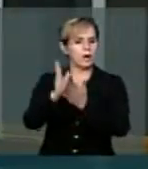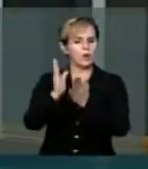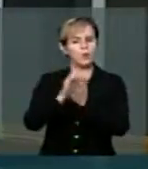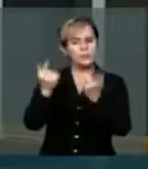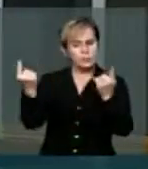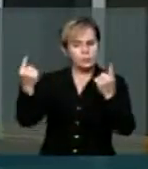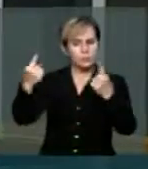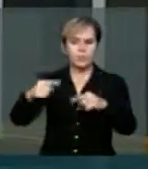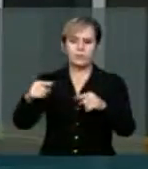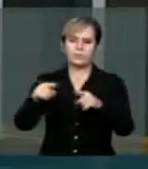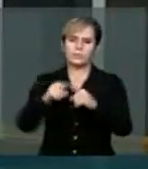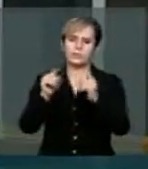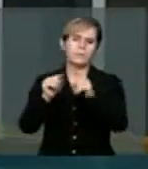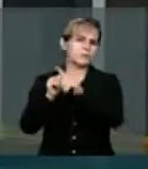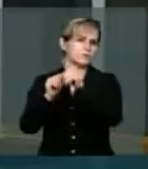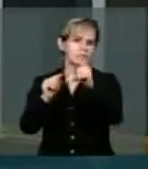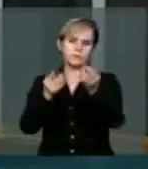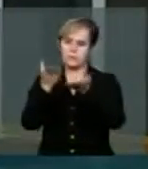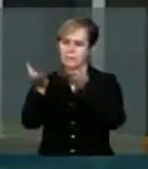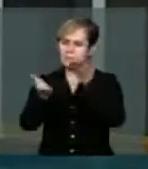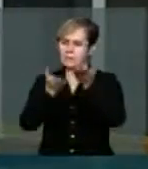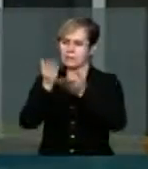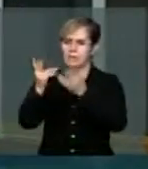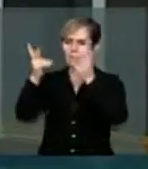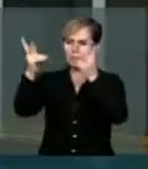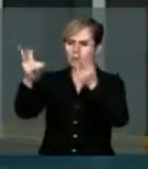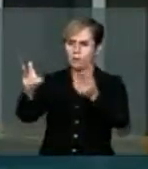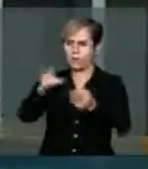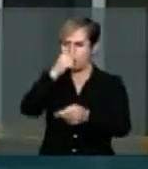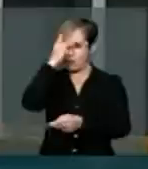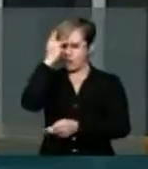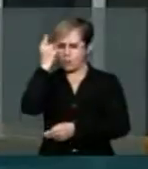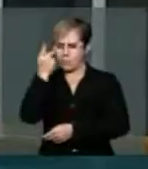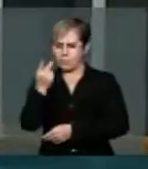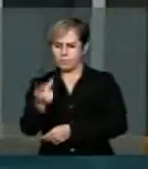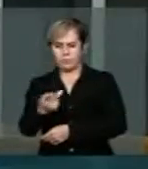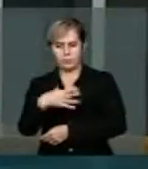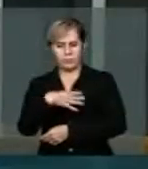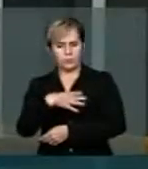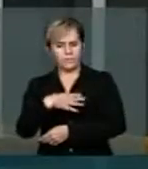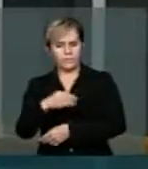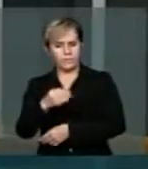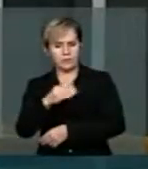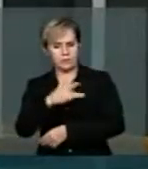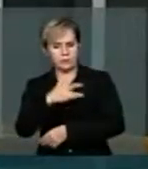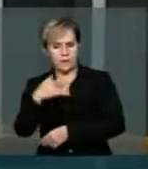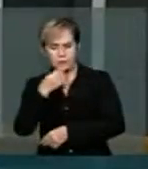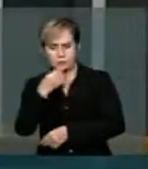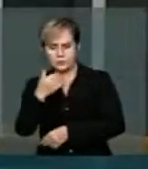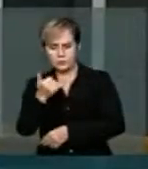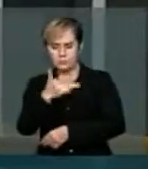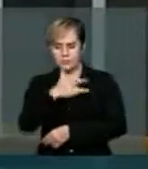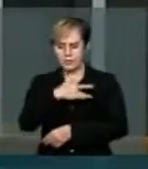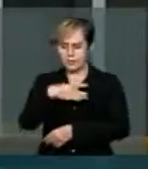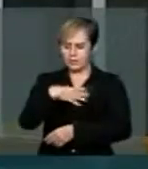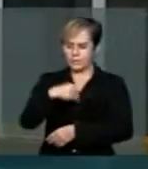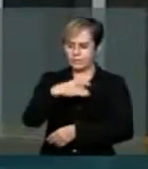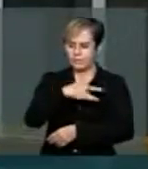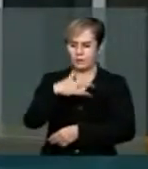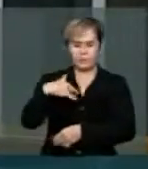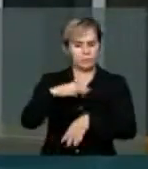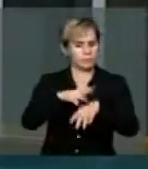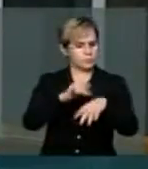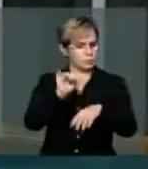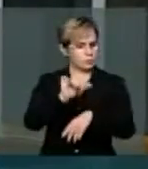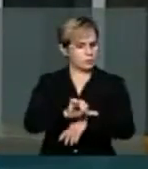mas você não trata igual a um filho doente ou a filho que não é doente. Exatamente as cotas é